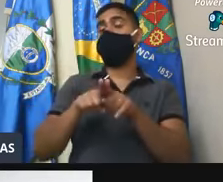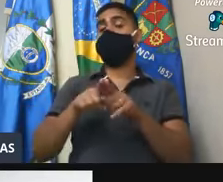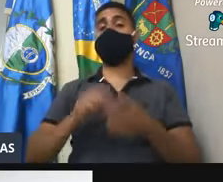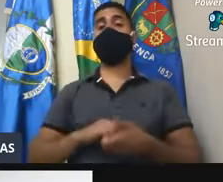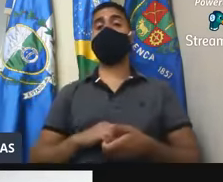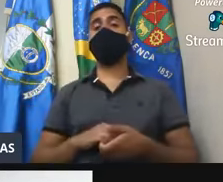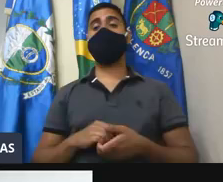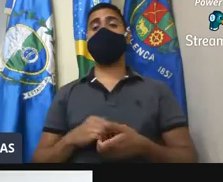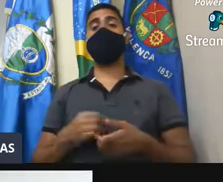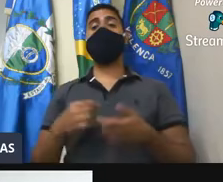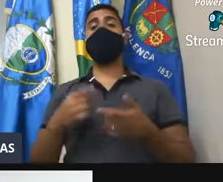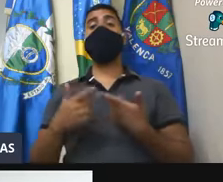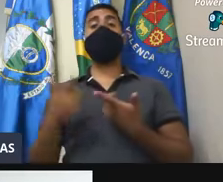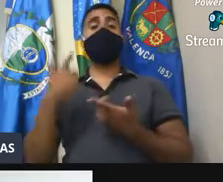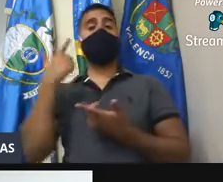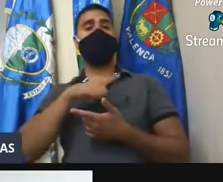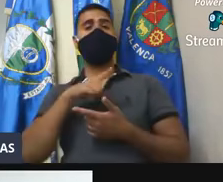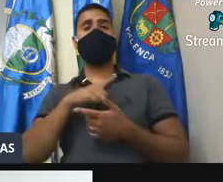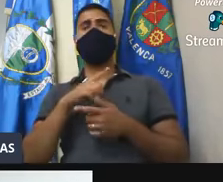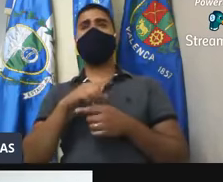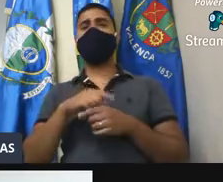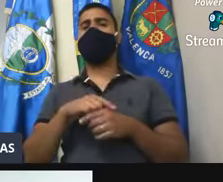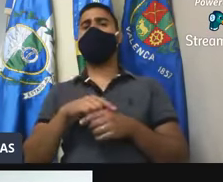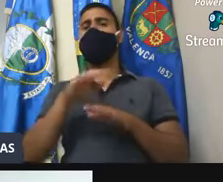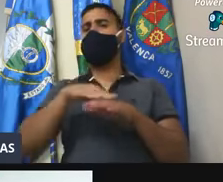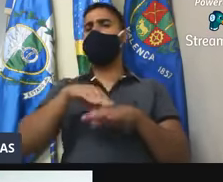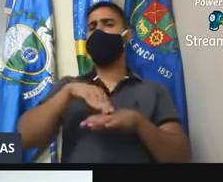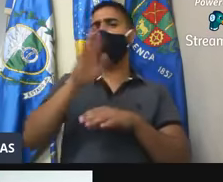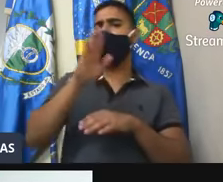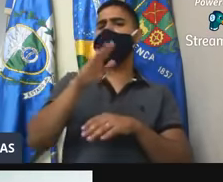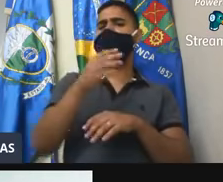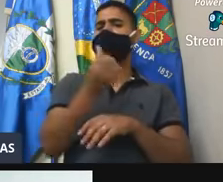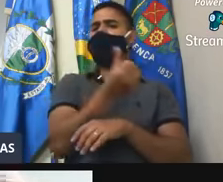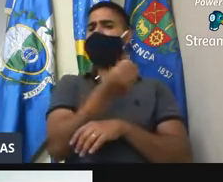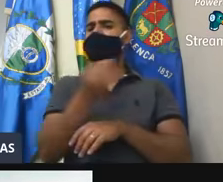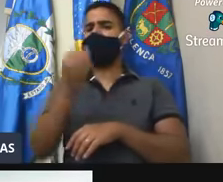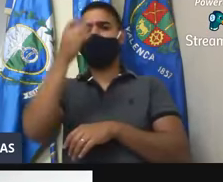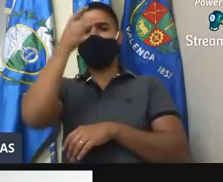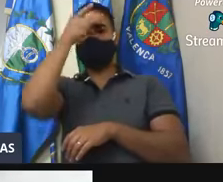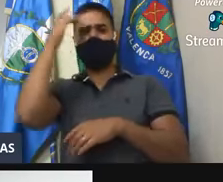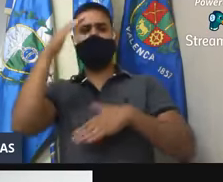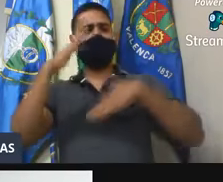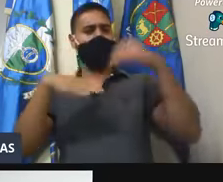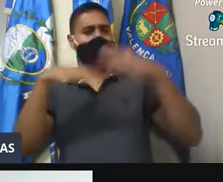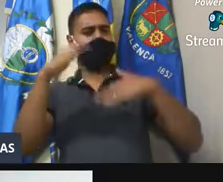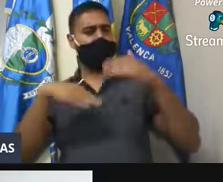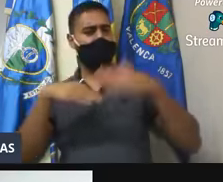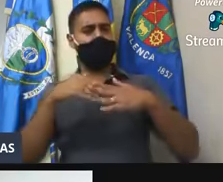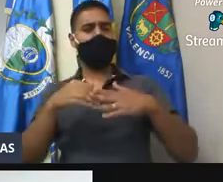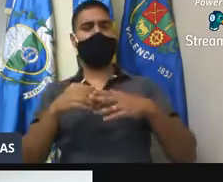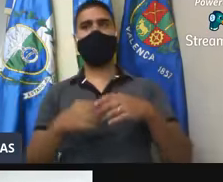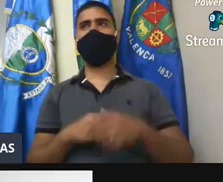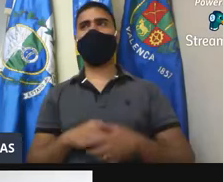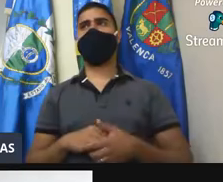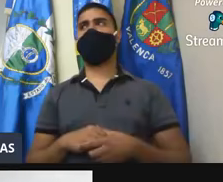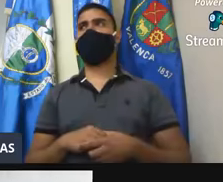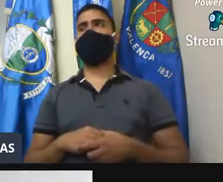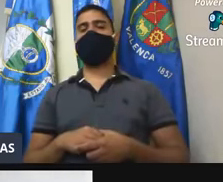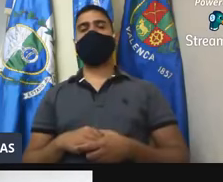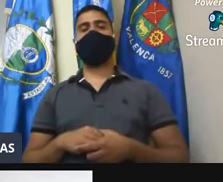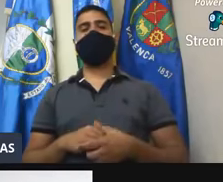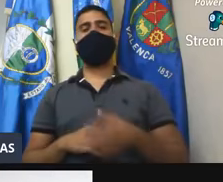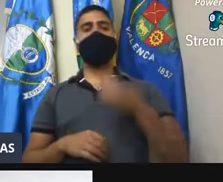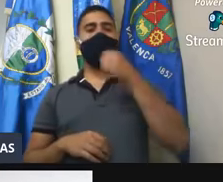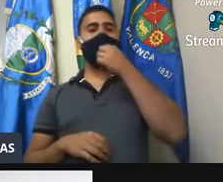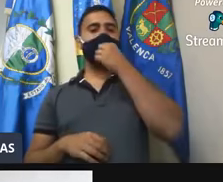que essa instituição que emprega mais de 600 pessoas, ela se manteve. Ou seja,